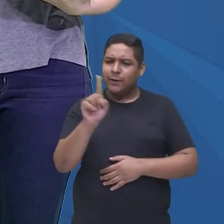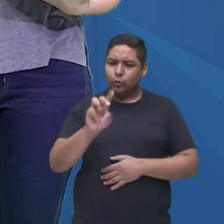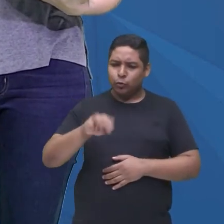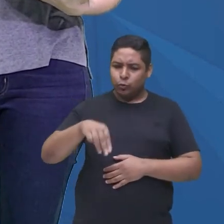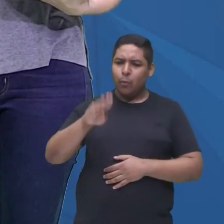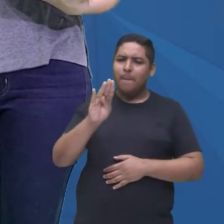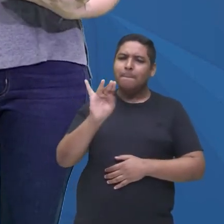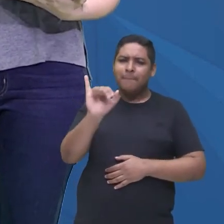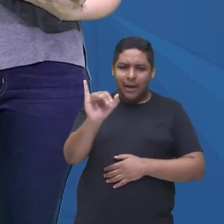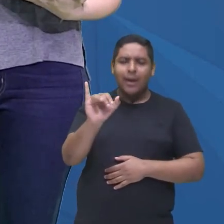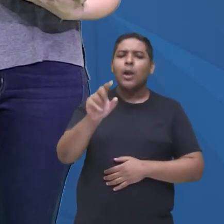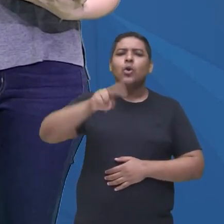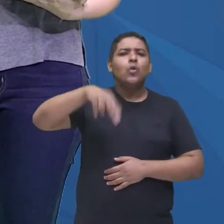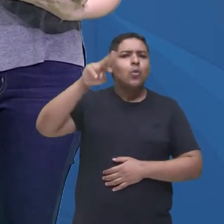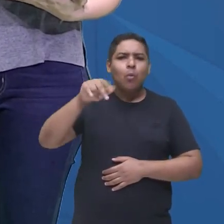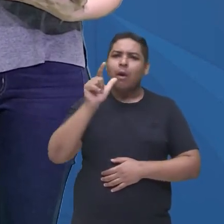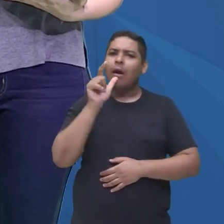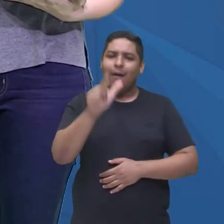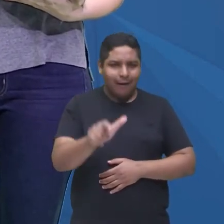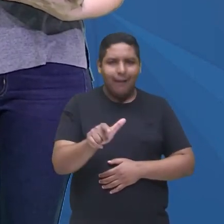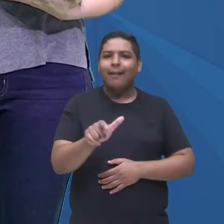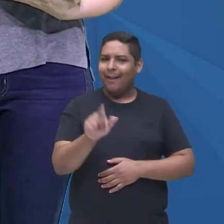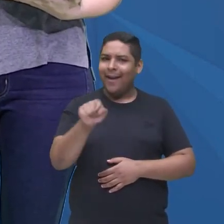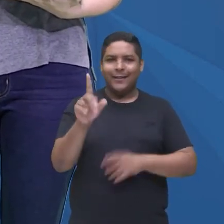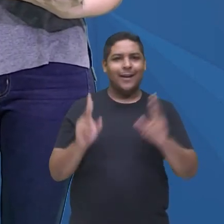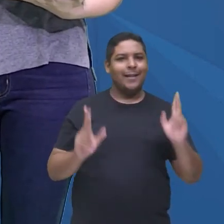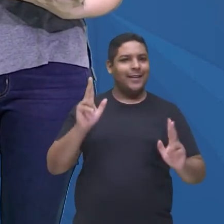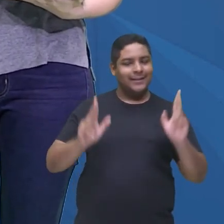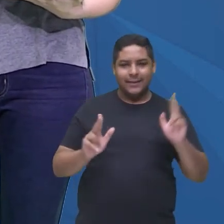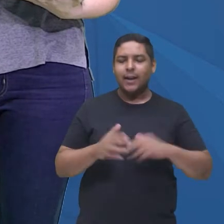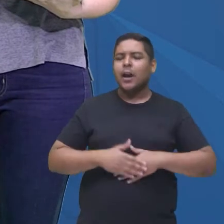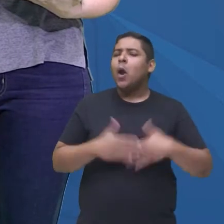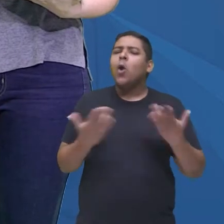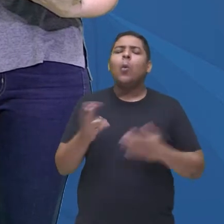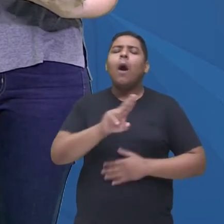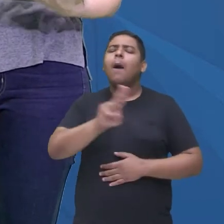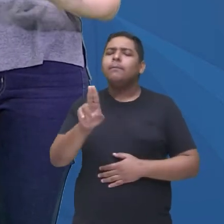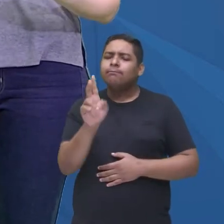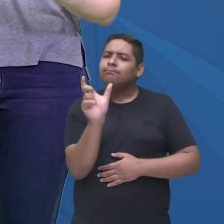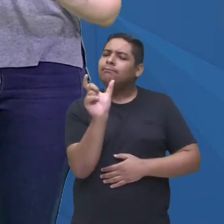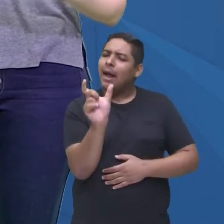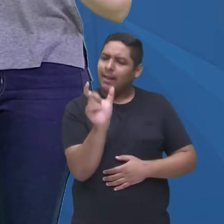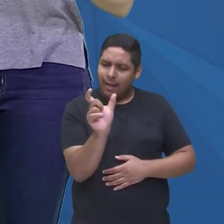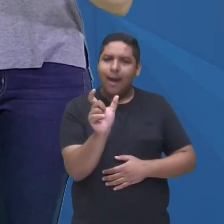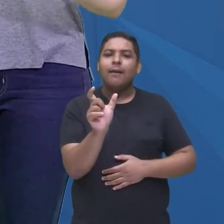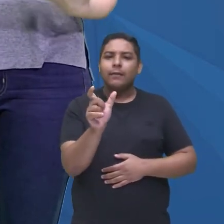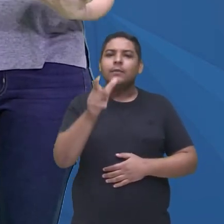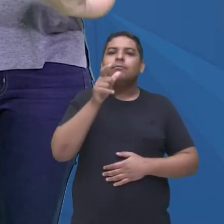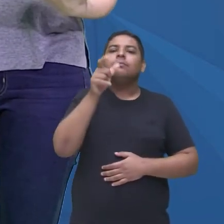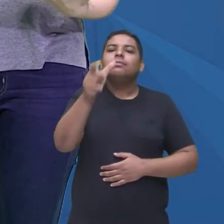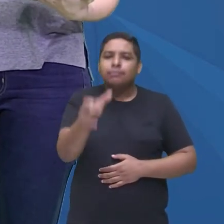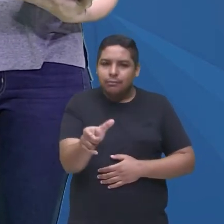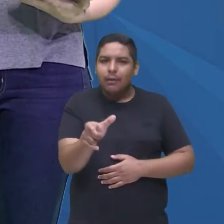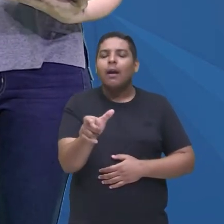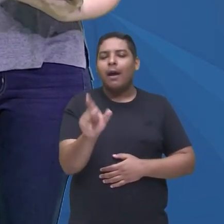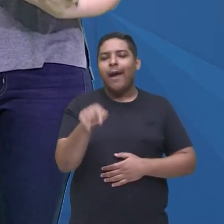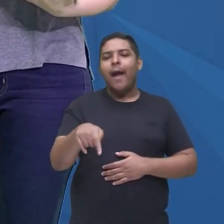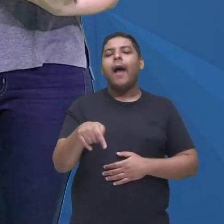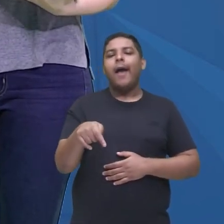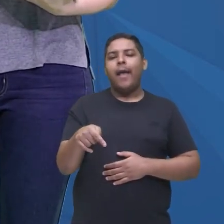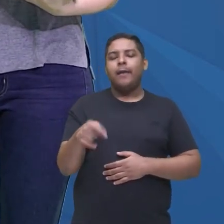qual a palavra em inglês, que os personagens mais usam, para se referir aos mortos vivos?